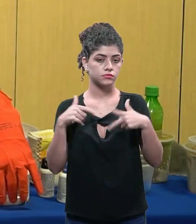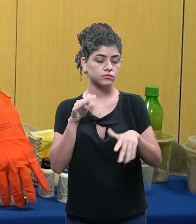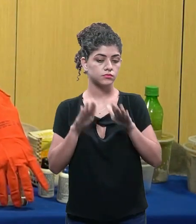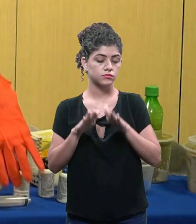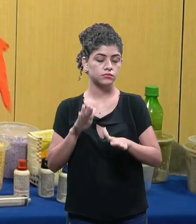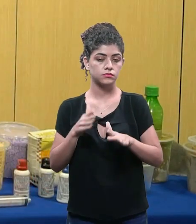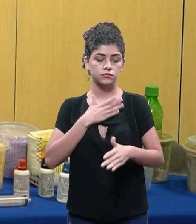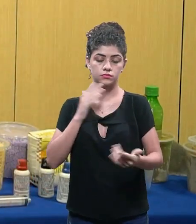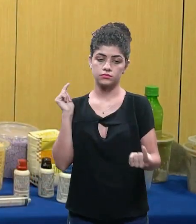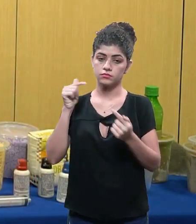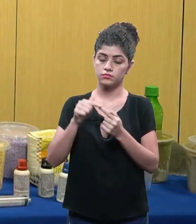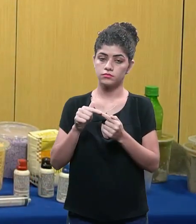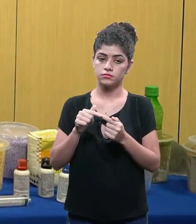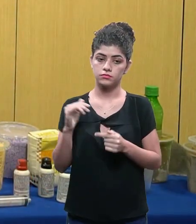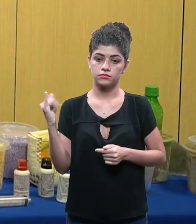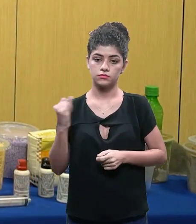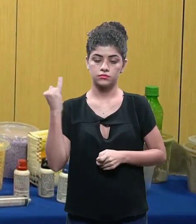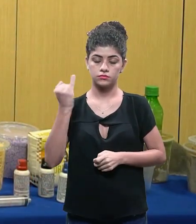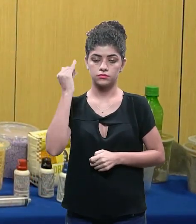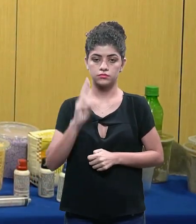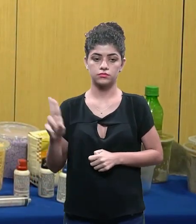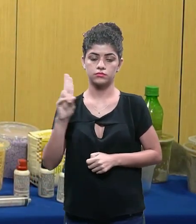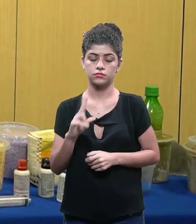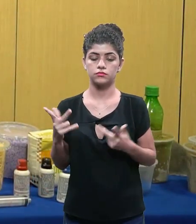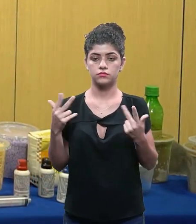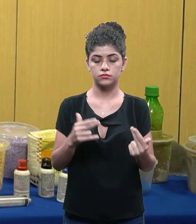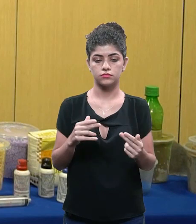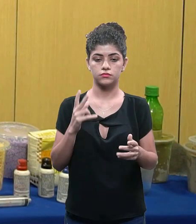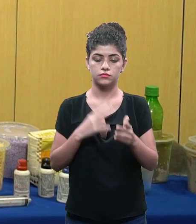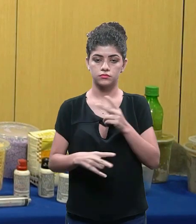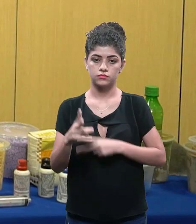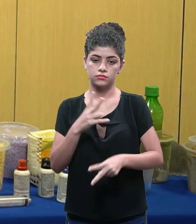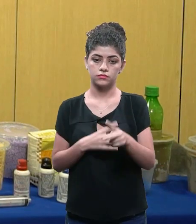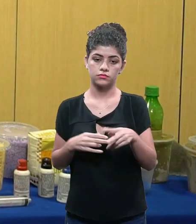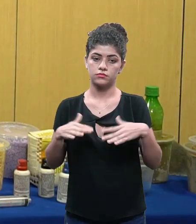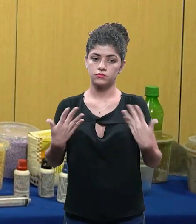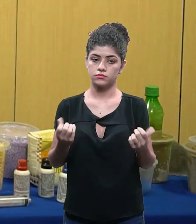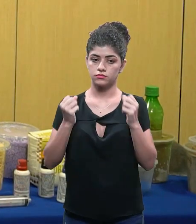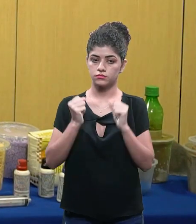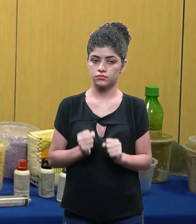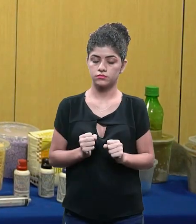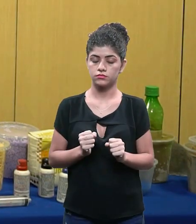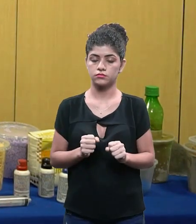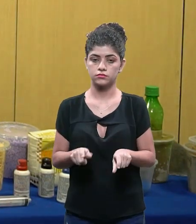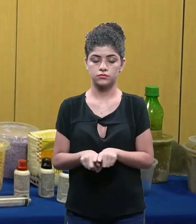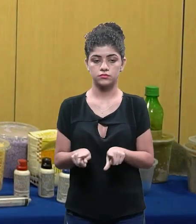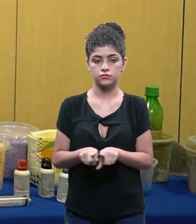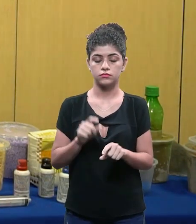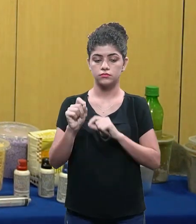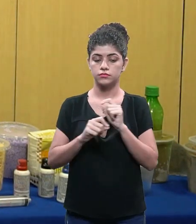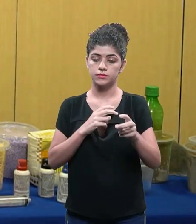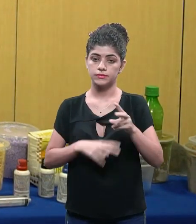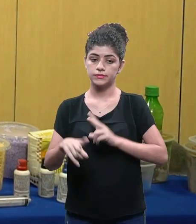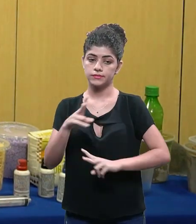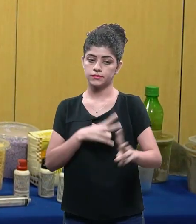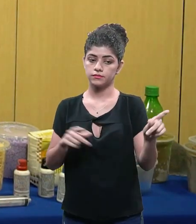certo? Então tudo depende da minha finalidade. O importante é eu usar as mesmas proporções sempre. Então eu posso fazer testes